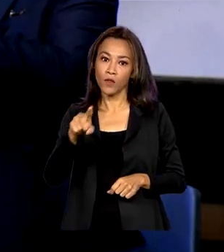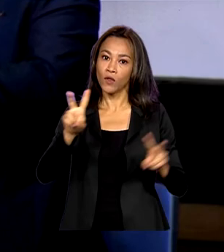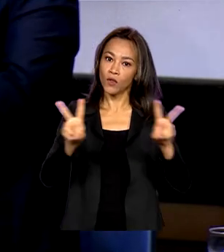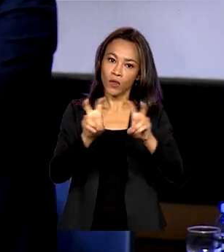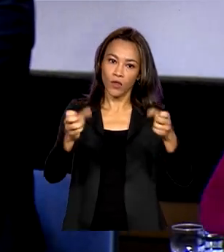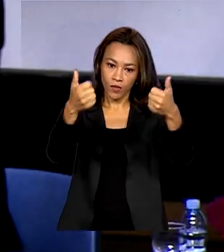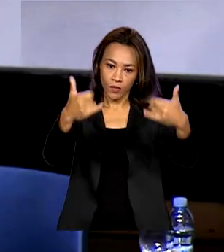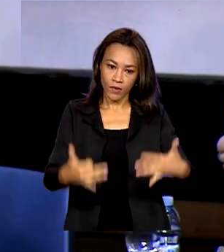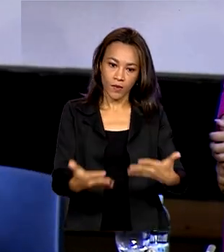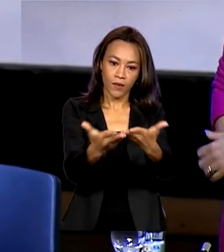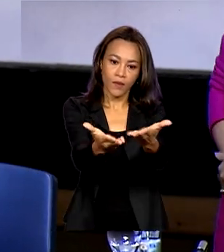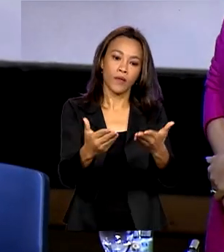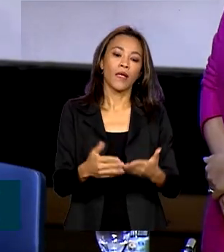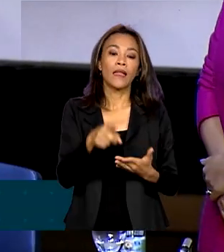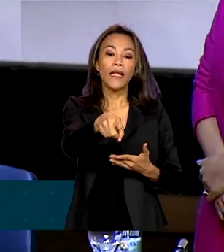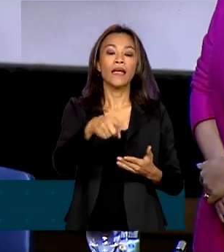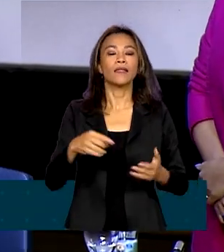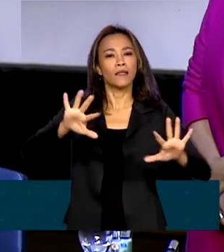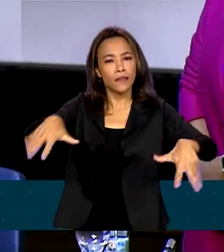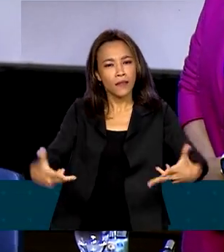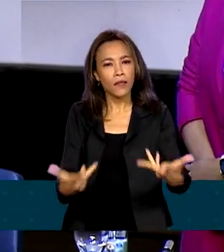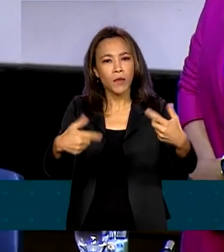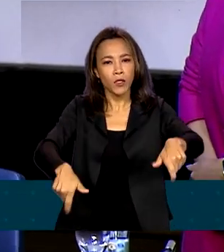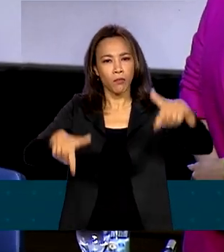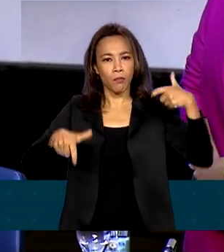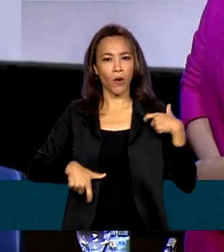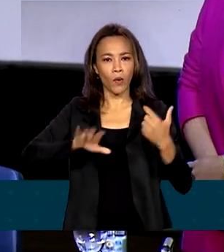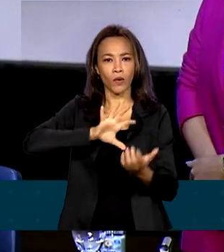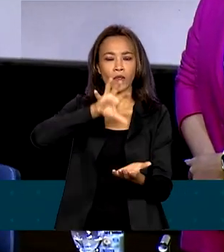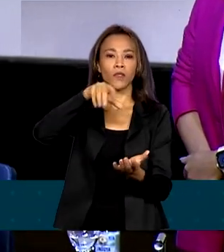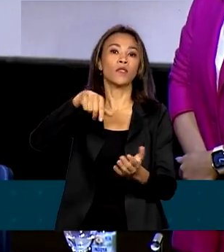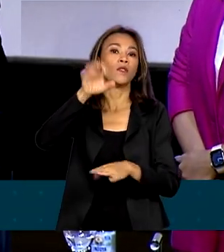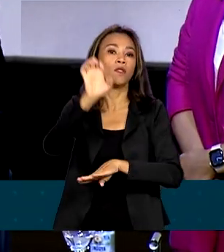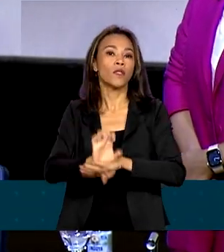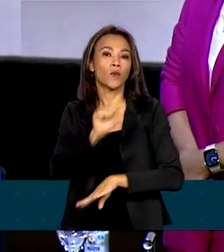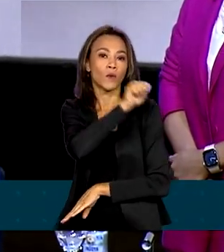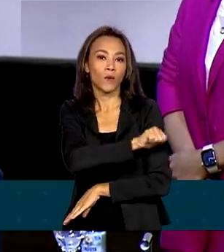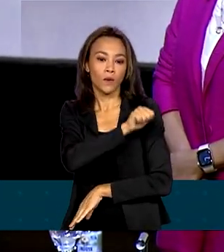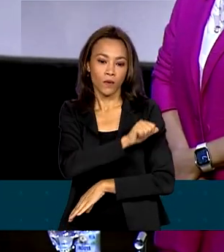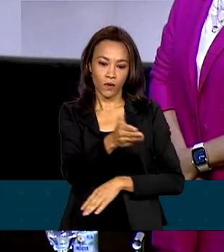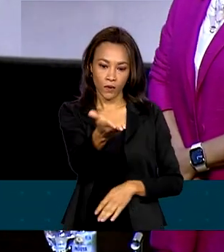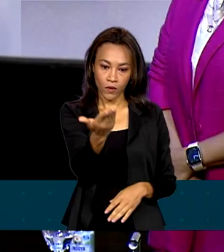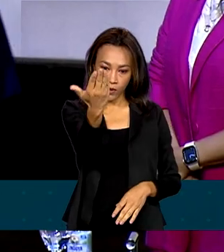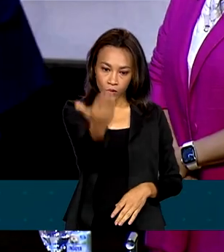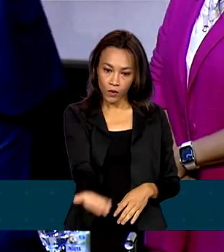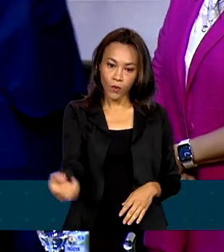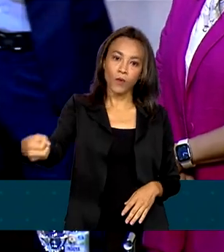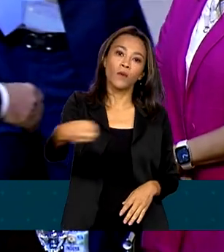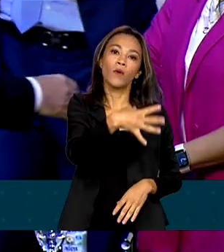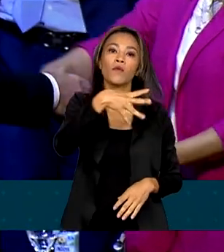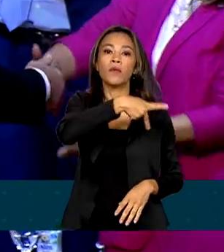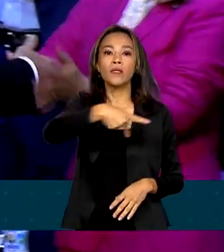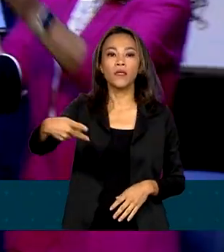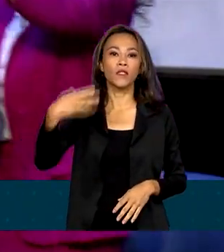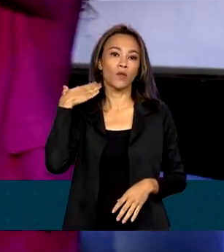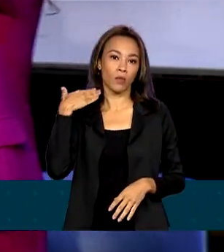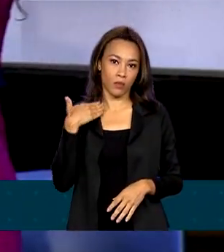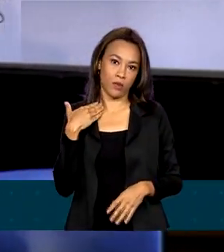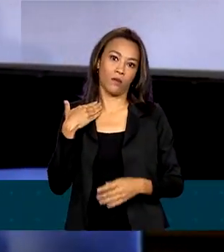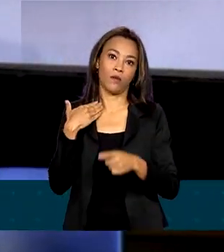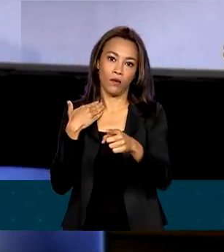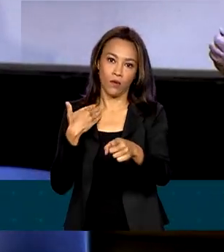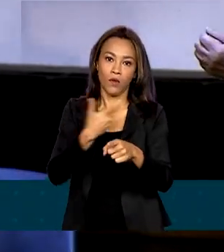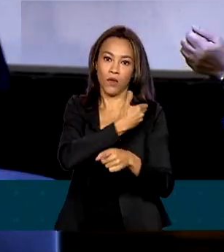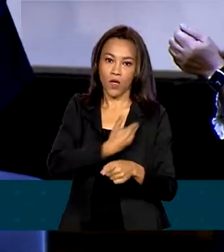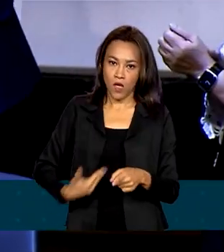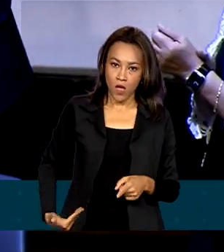Na cerimônia de posse na sede do BNDES, no Rio de Janeiro, o novo presidente do Banco Público, afirmou que